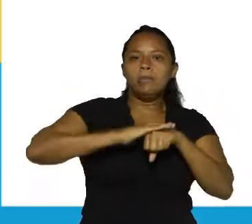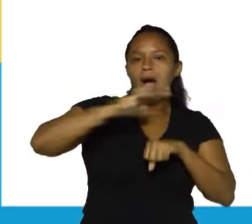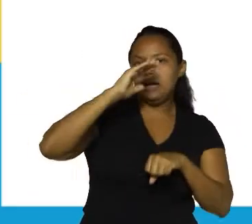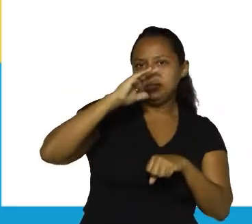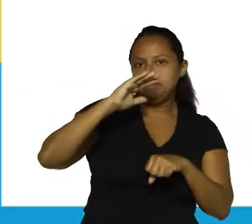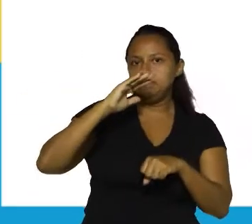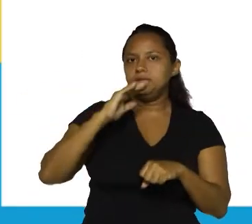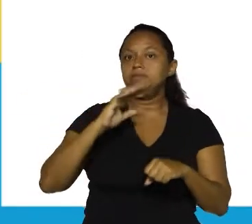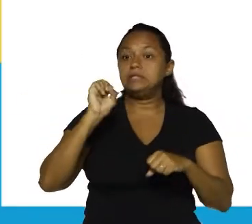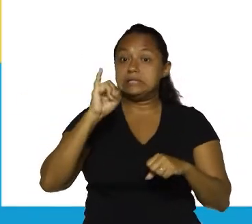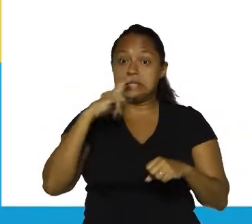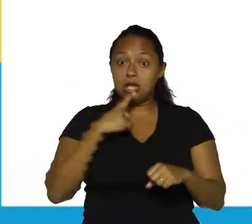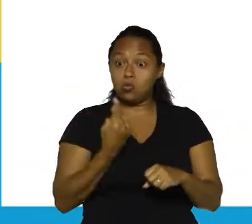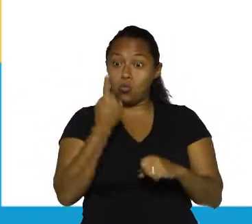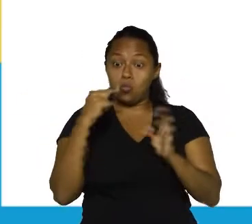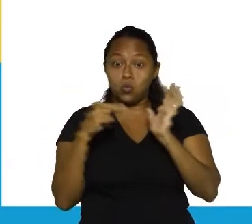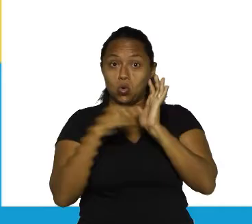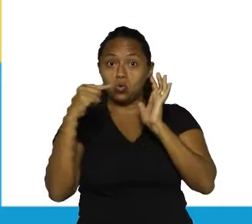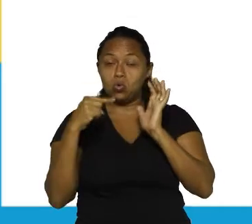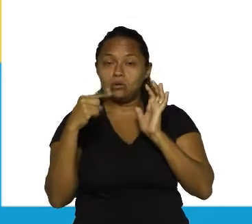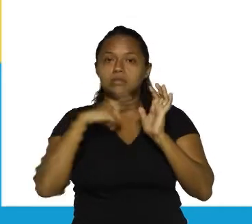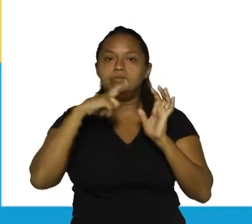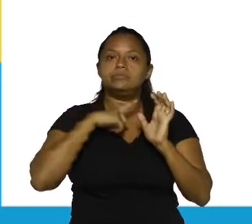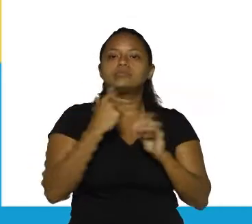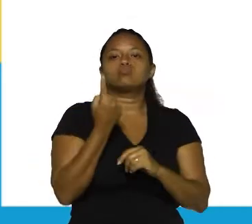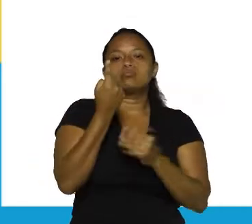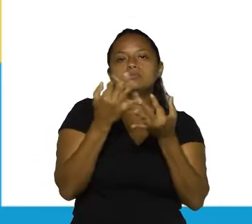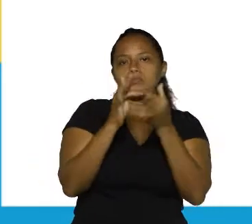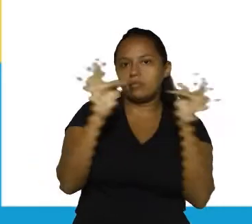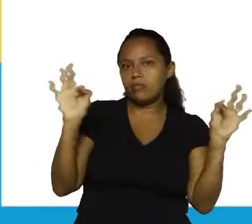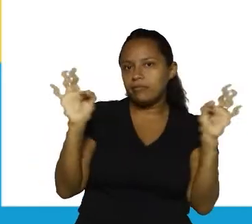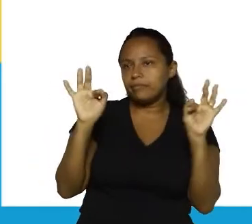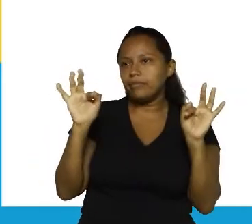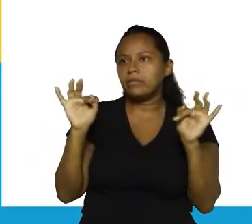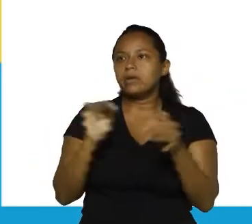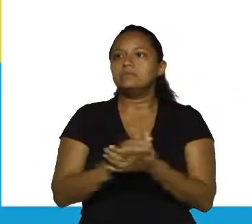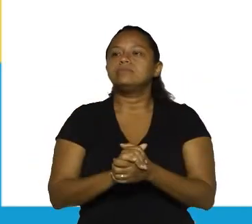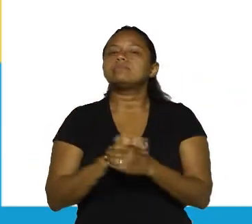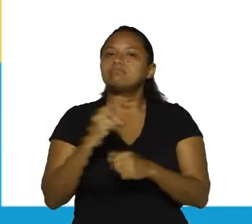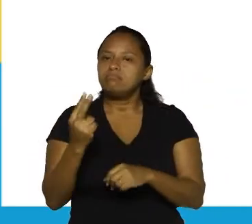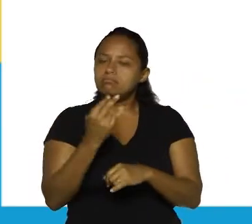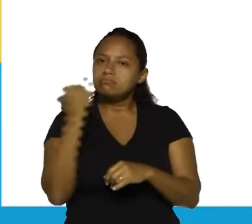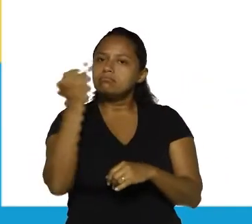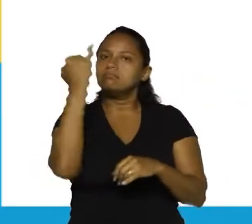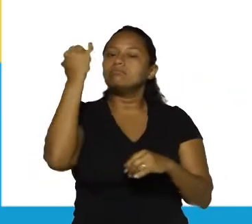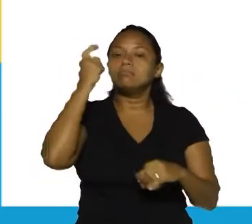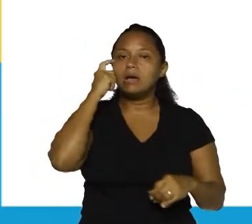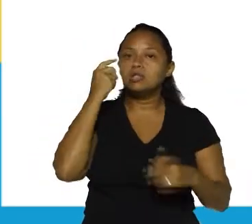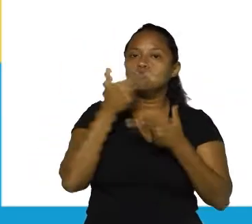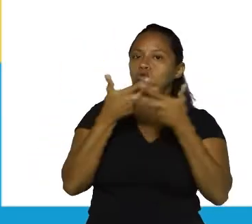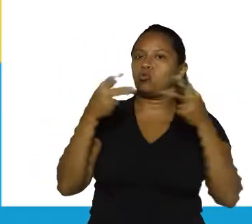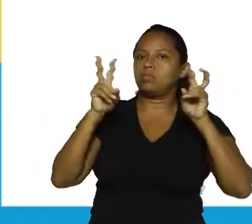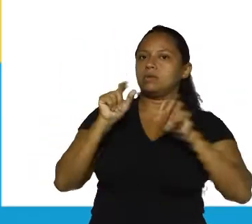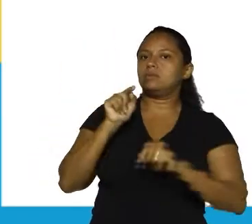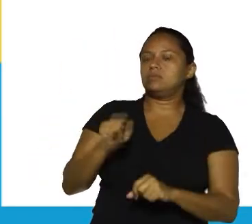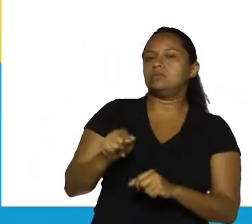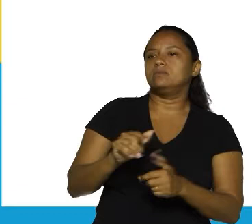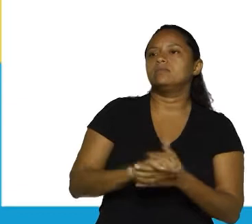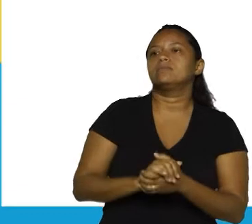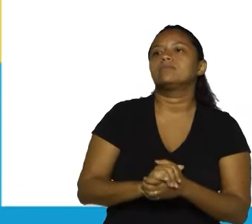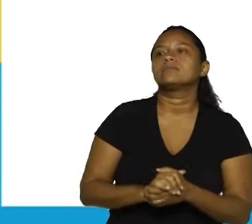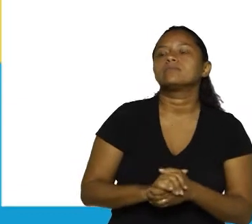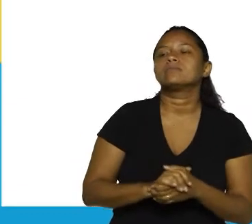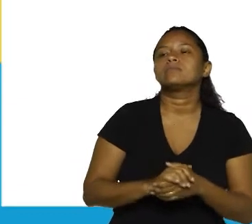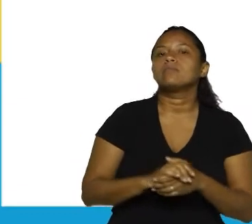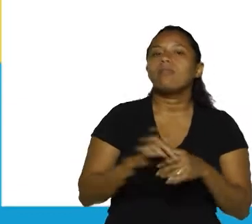só tenho um ponto finalizando, então eu tenho apenas uma frase, certo? É importante pensar nisso. Então, aqui nós temos